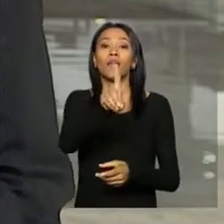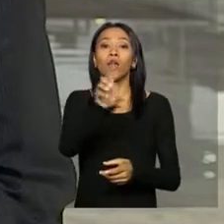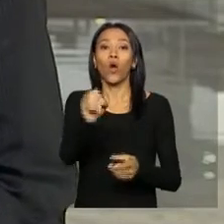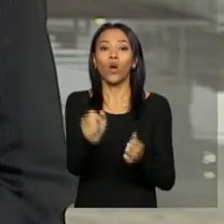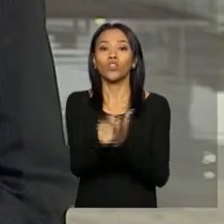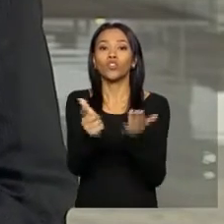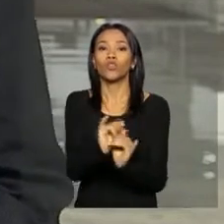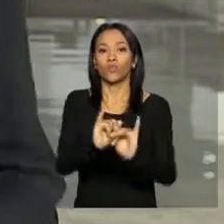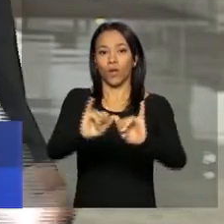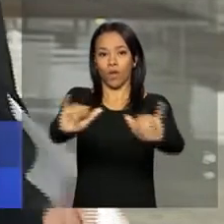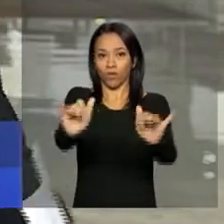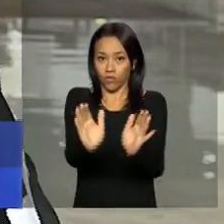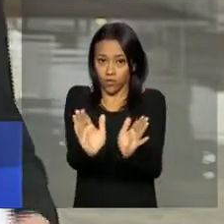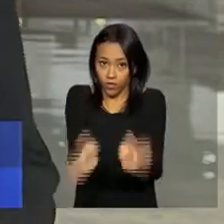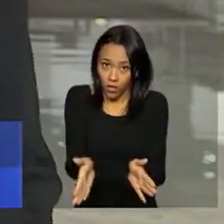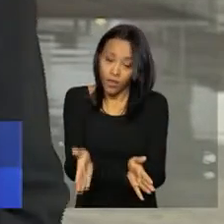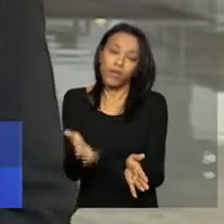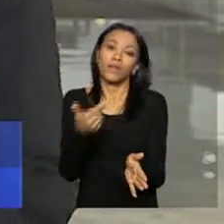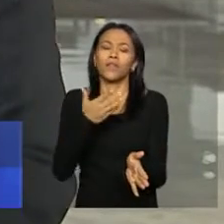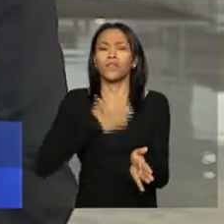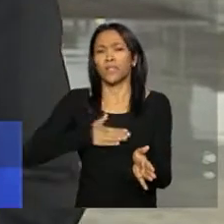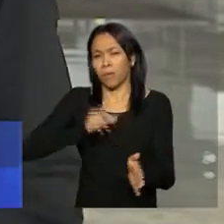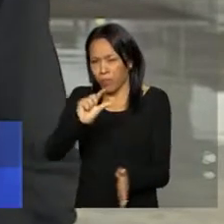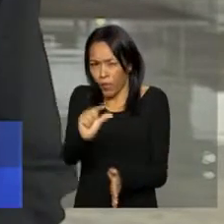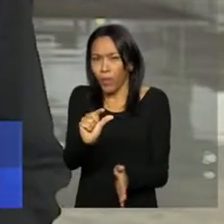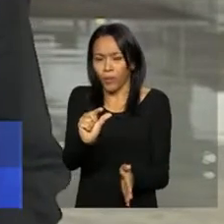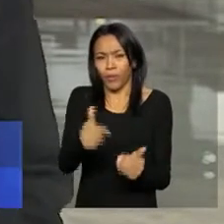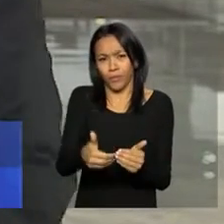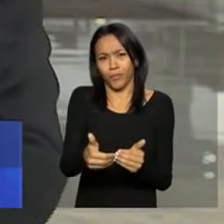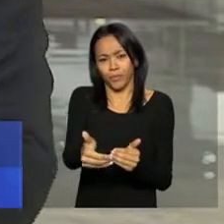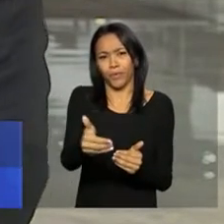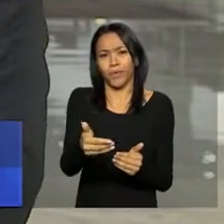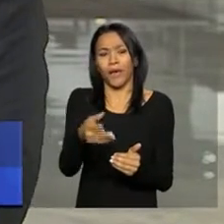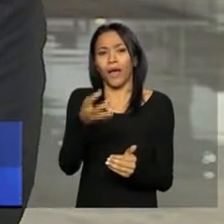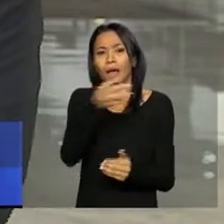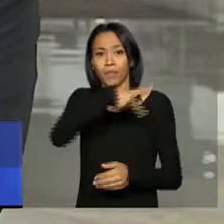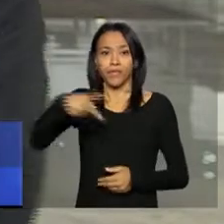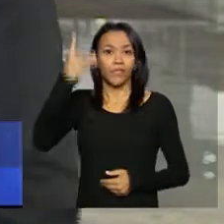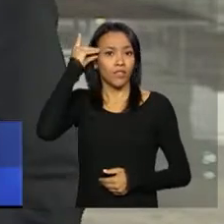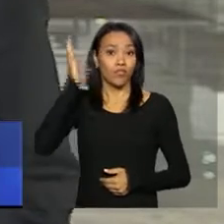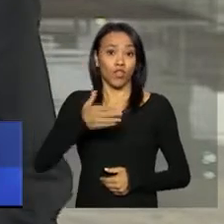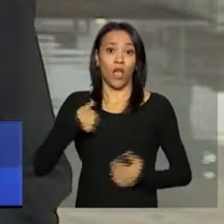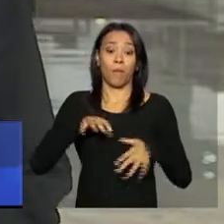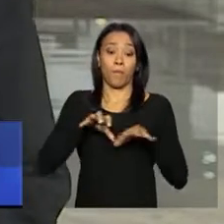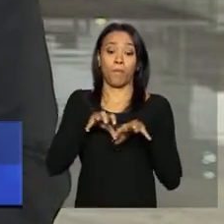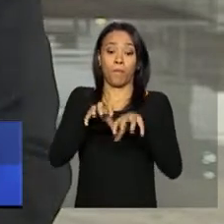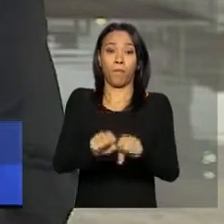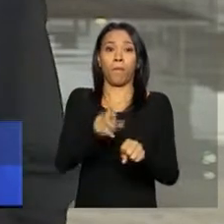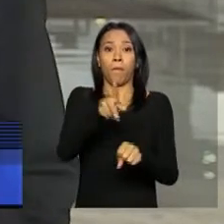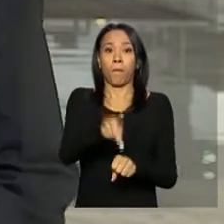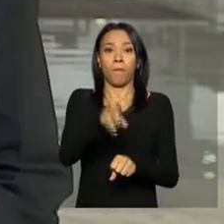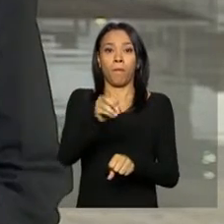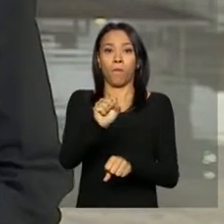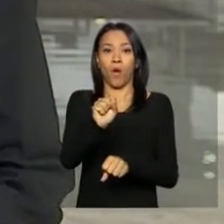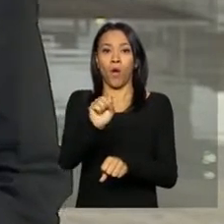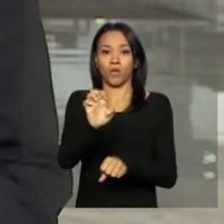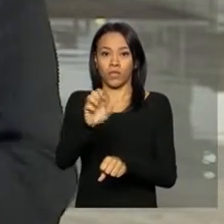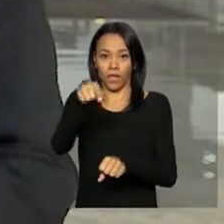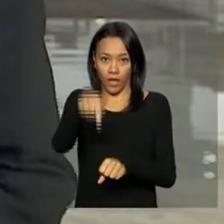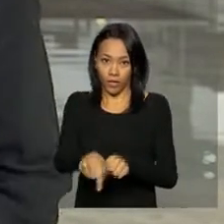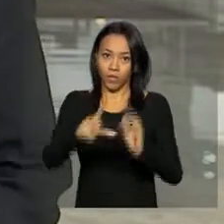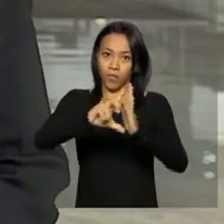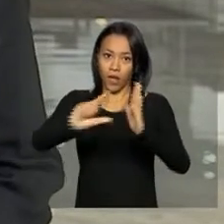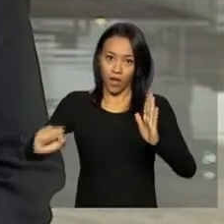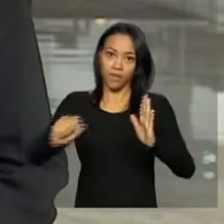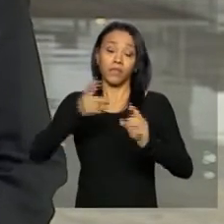desta quinta-feira e, então, agora há pouco, a presidenta Dilma Rousseff empossou os novos ministros aqui no Palácio do Planalto.